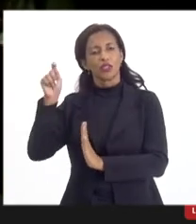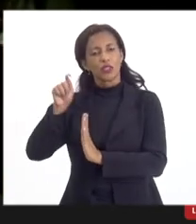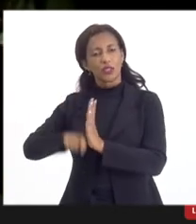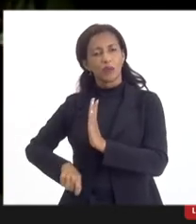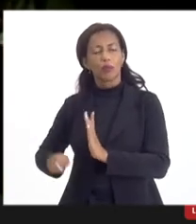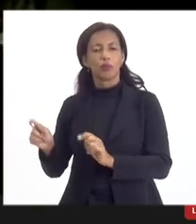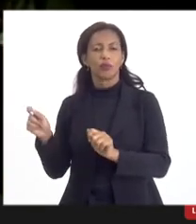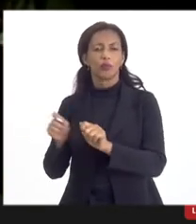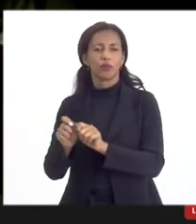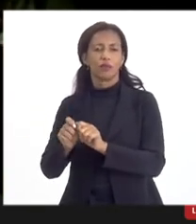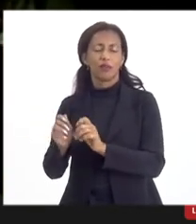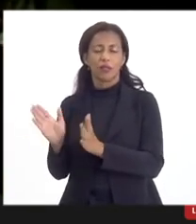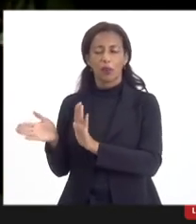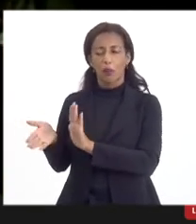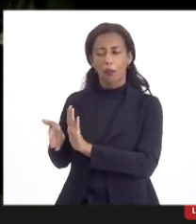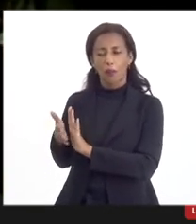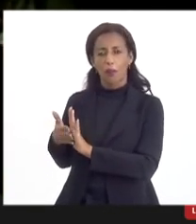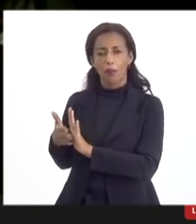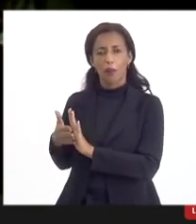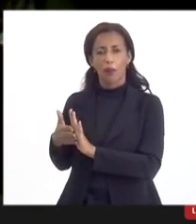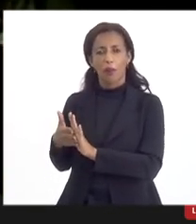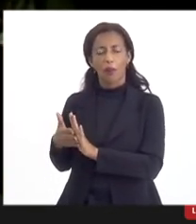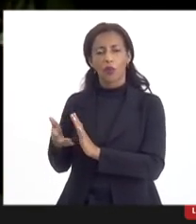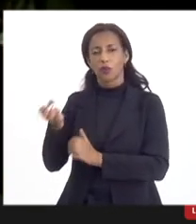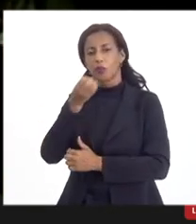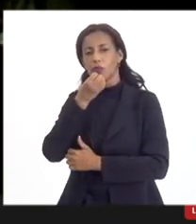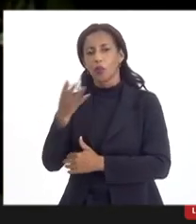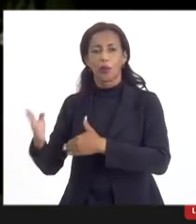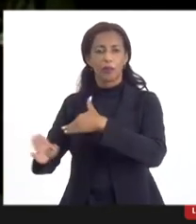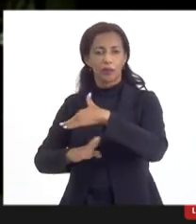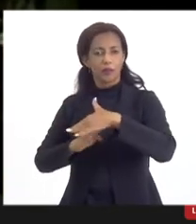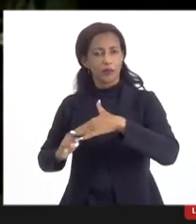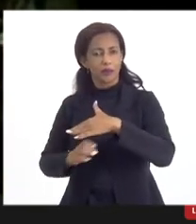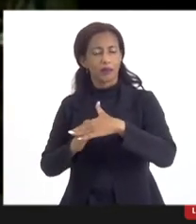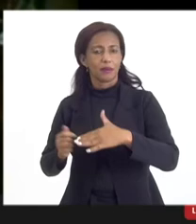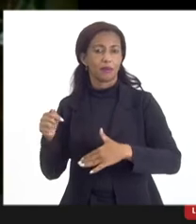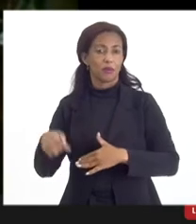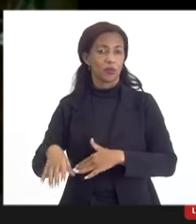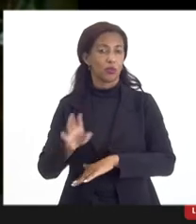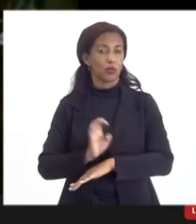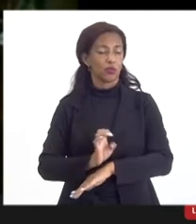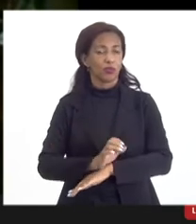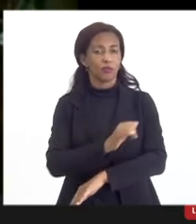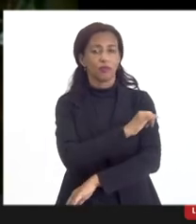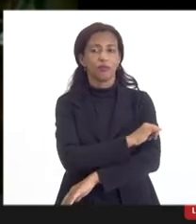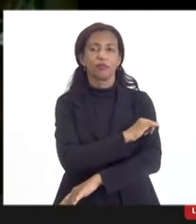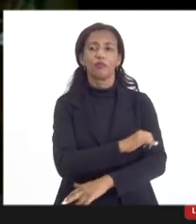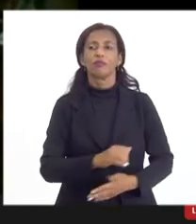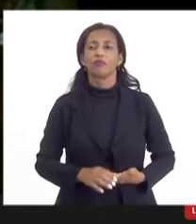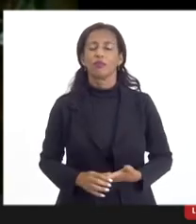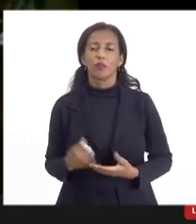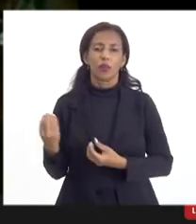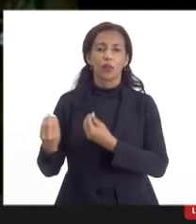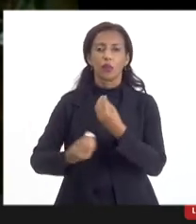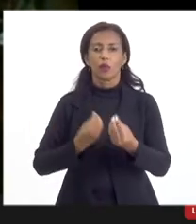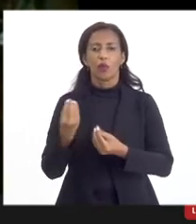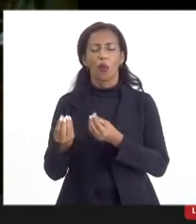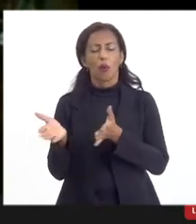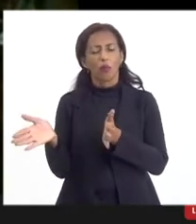fazer um pacote atrativo para as empresas aqui no Estado do Rio de Janeiro, quer dizer, como